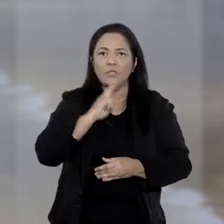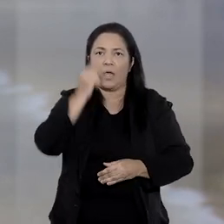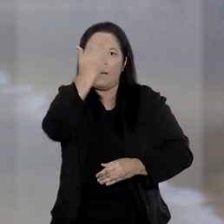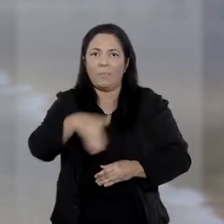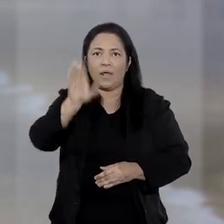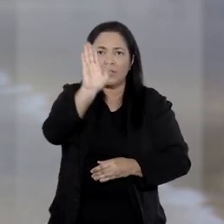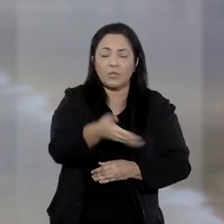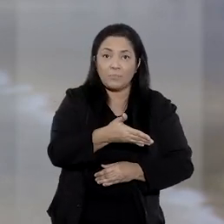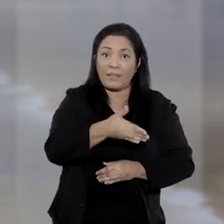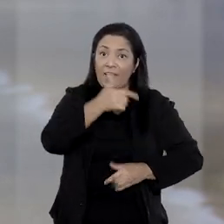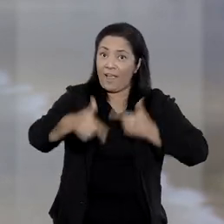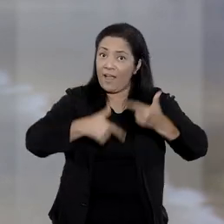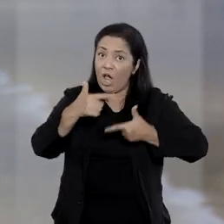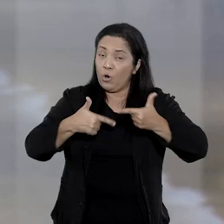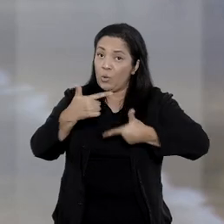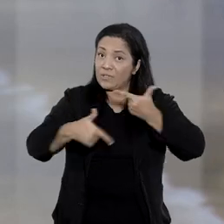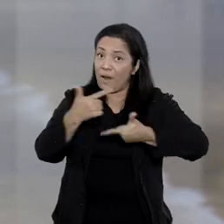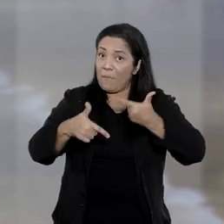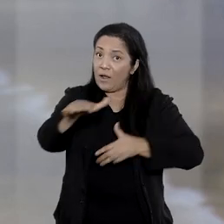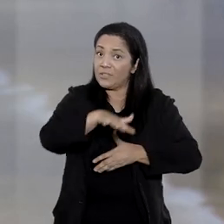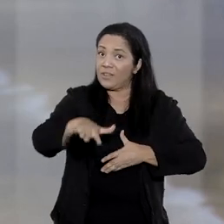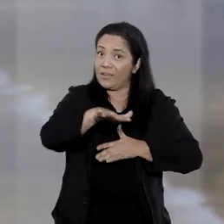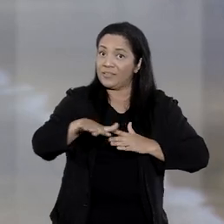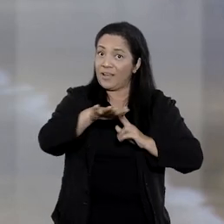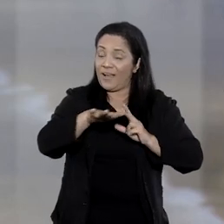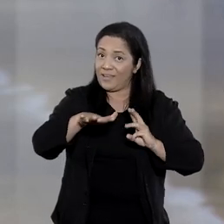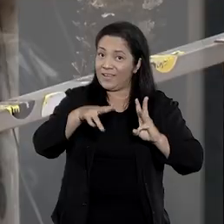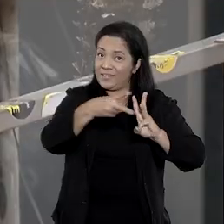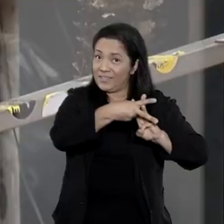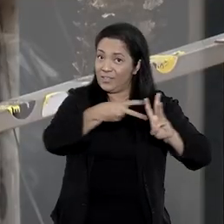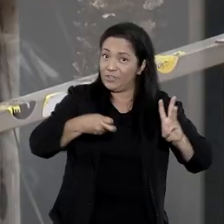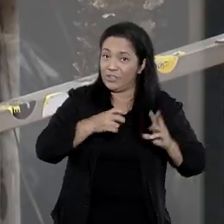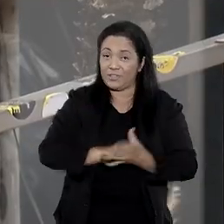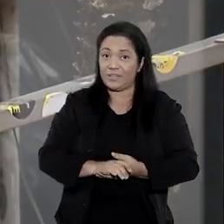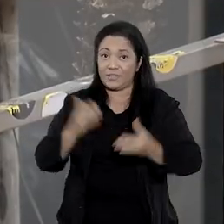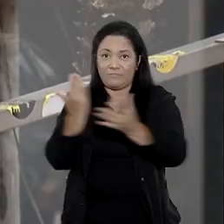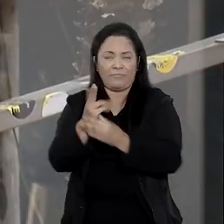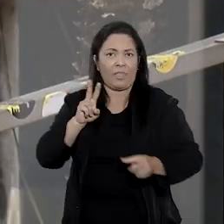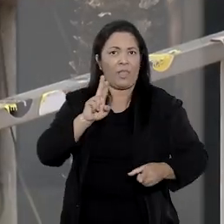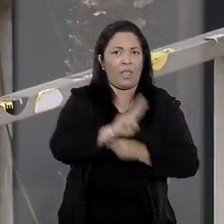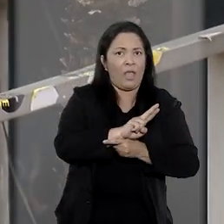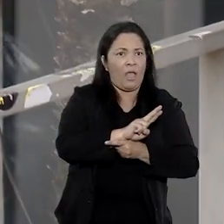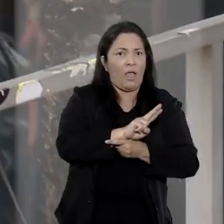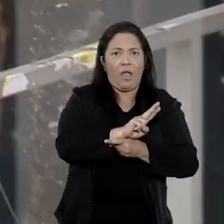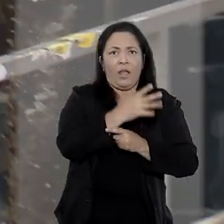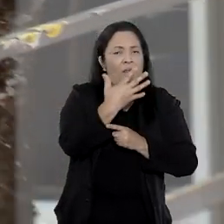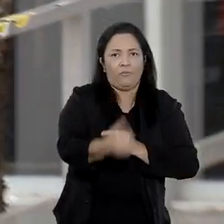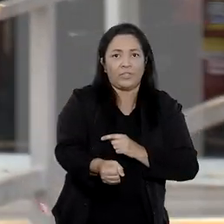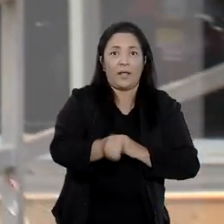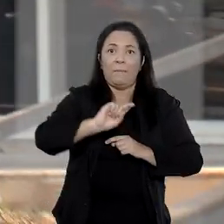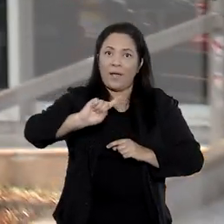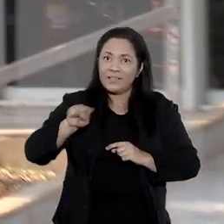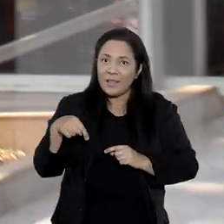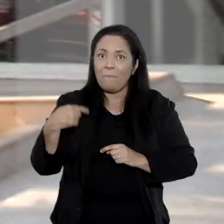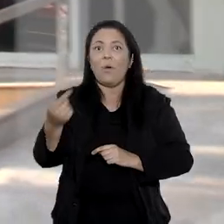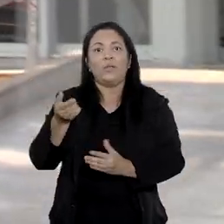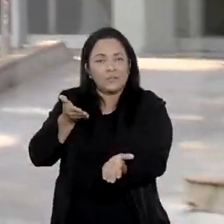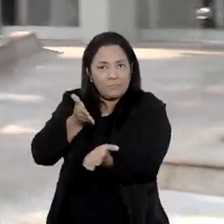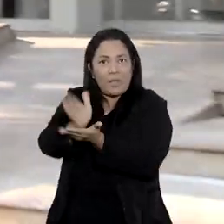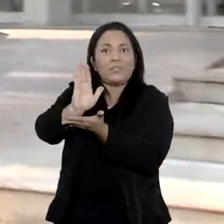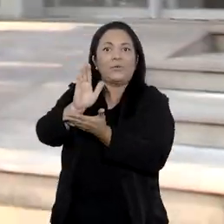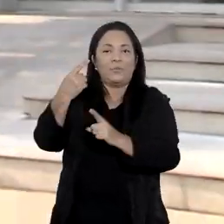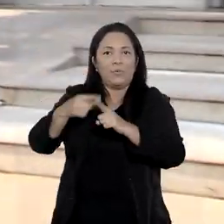para suspender as atividades da empresa em terras indígenas. A liminar foi negada inicialmente, mas foi deferida após